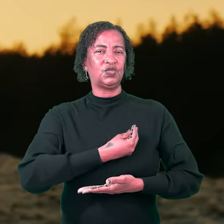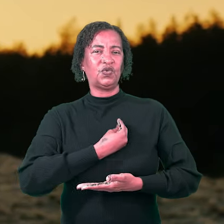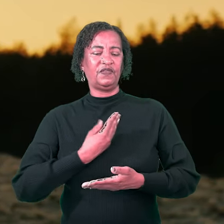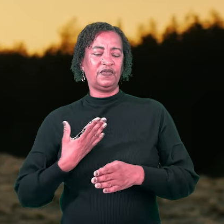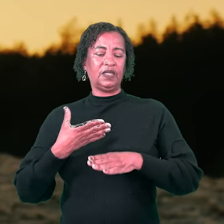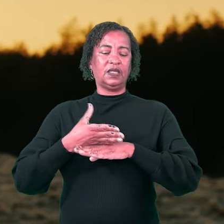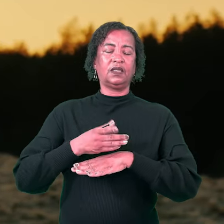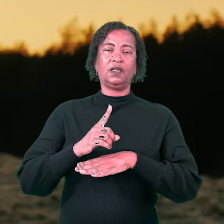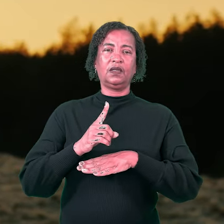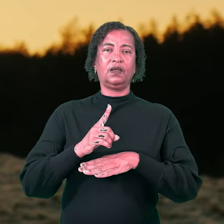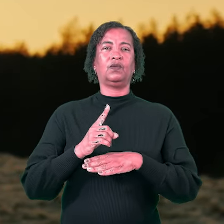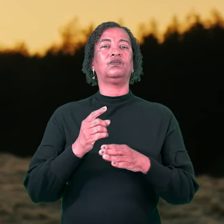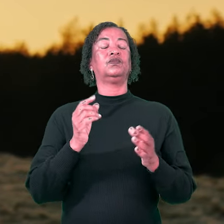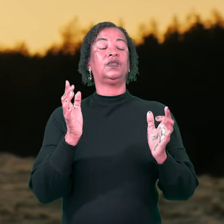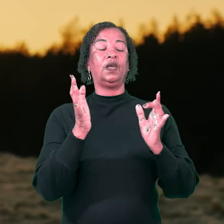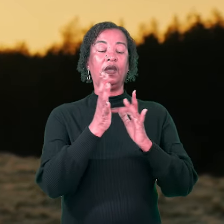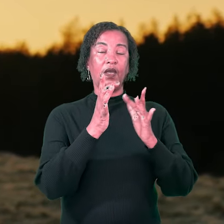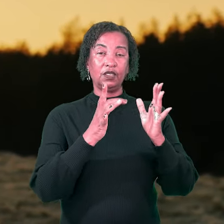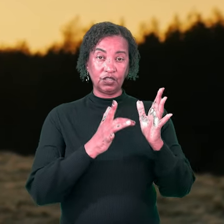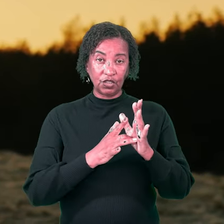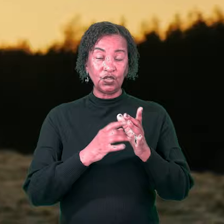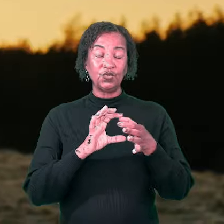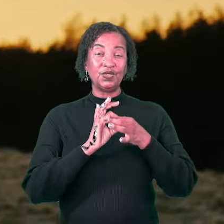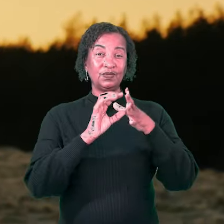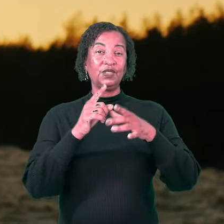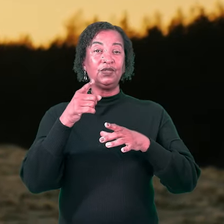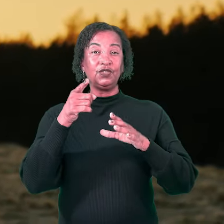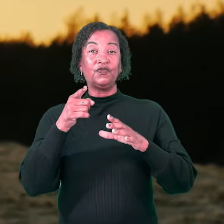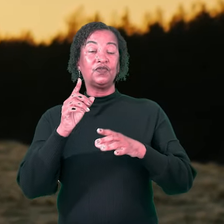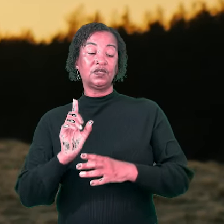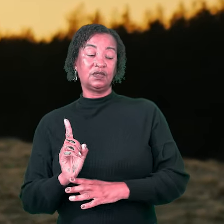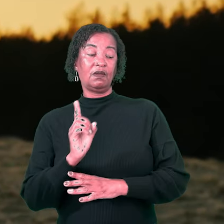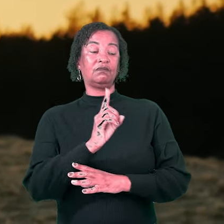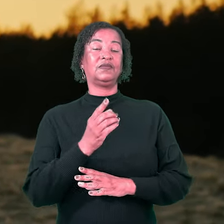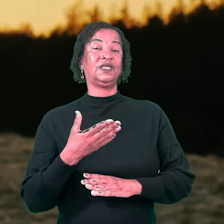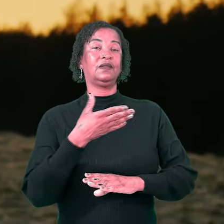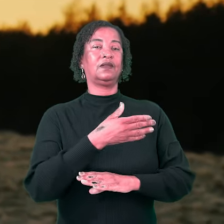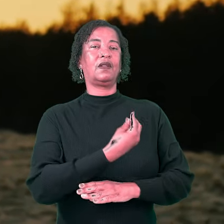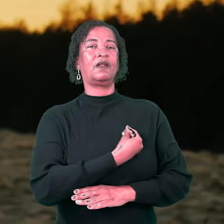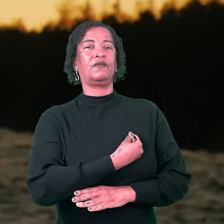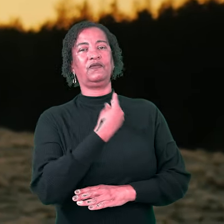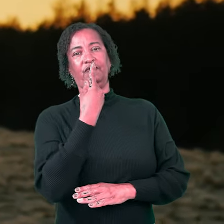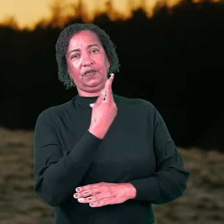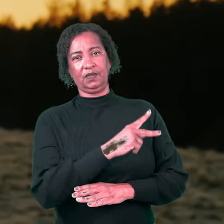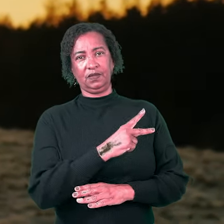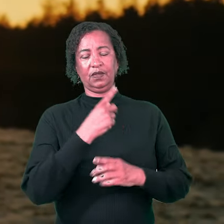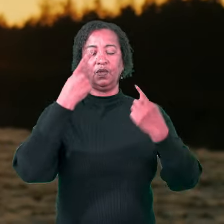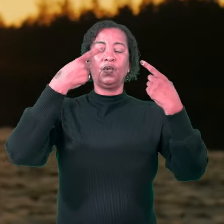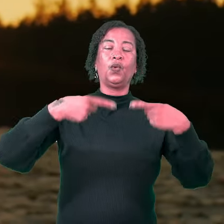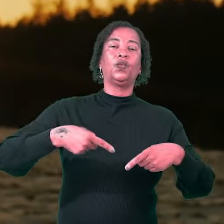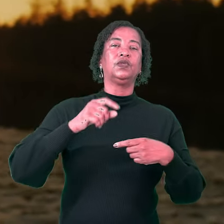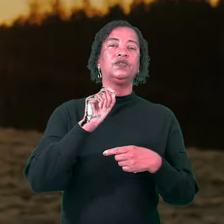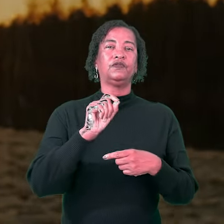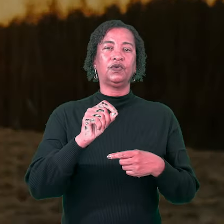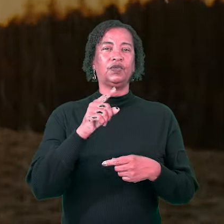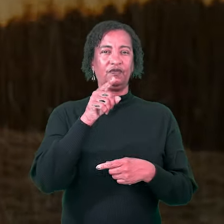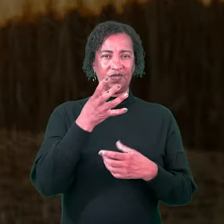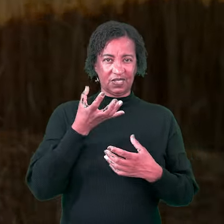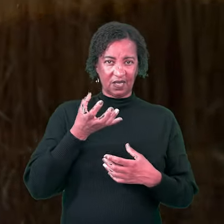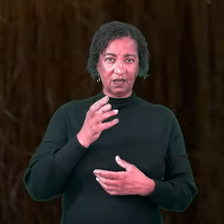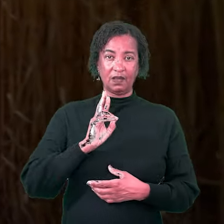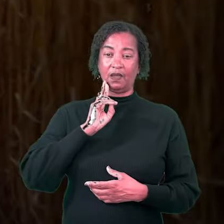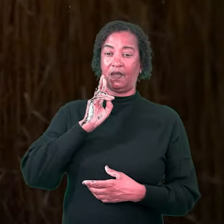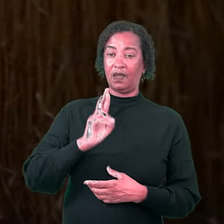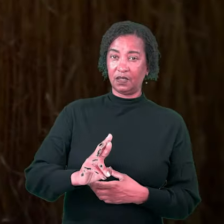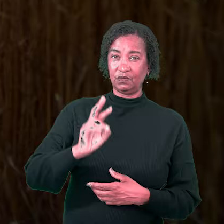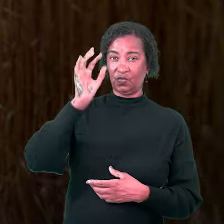É de Jesus deixar você fazer parte dos planos dele. O desafio é, você quer ser uma das respostas